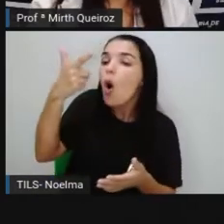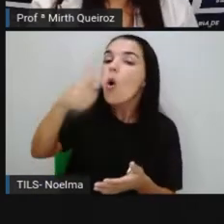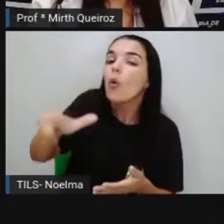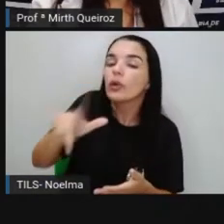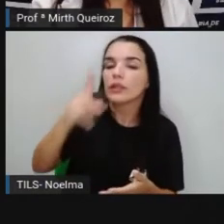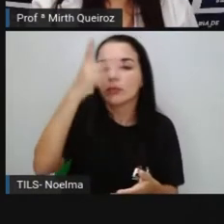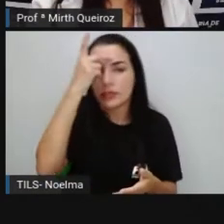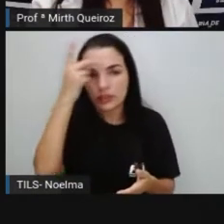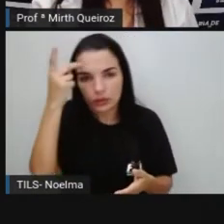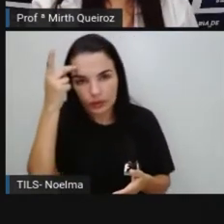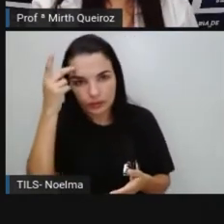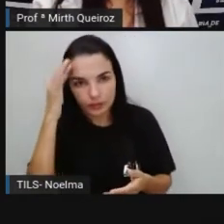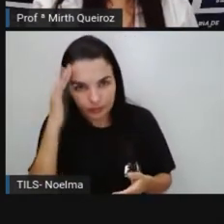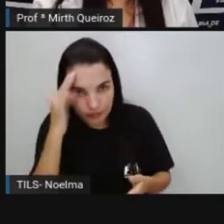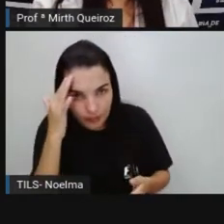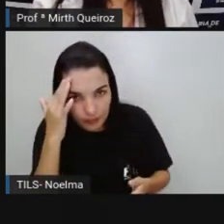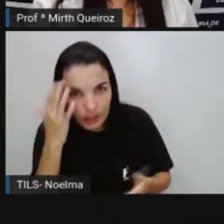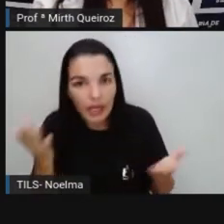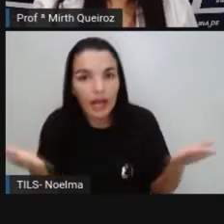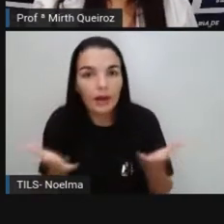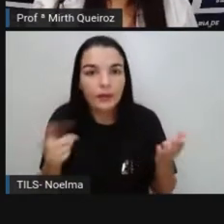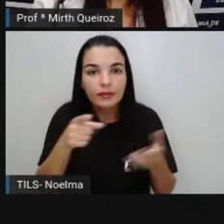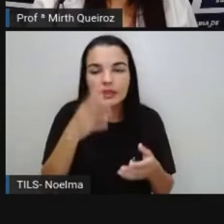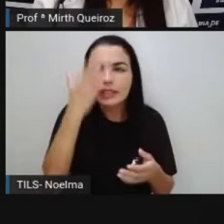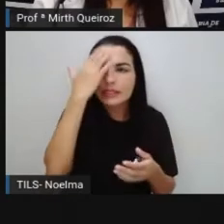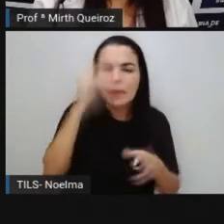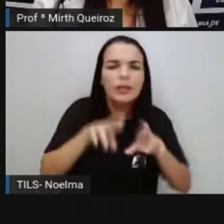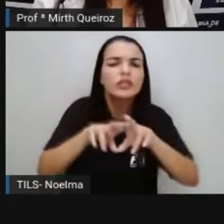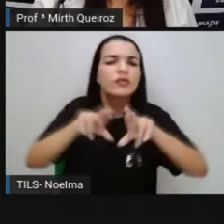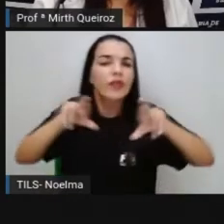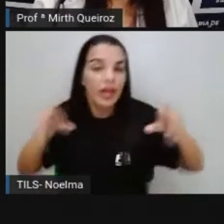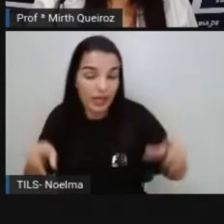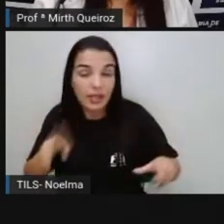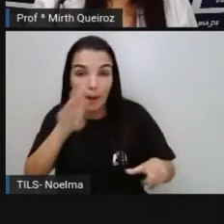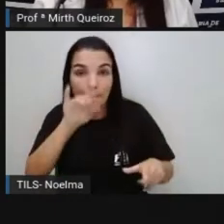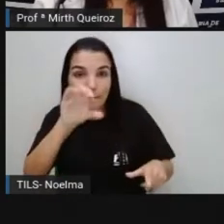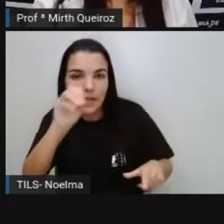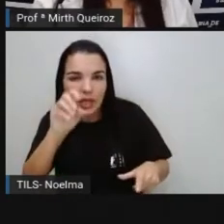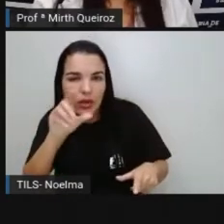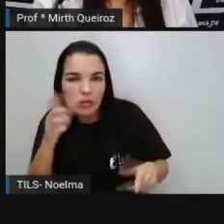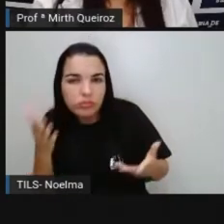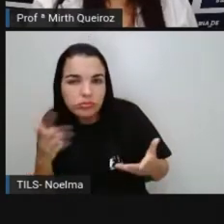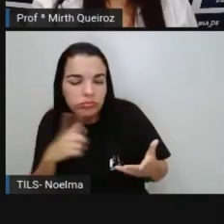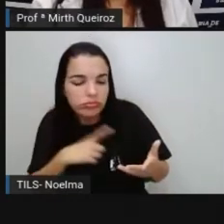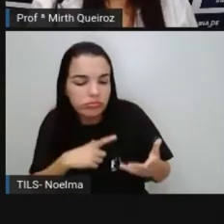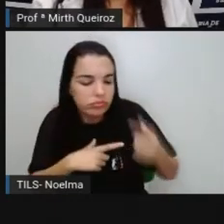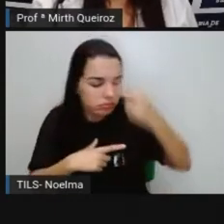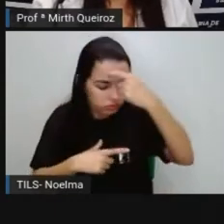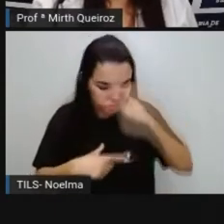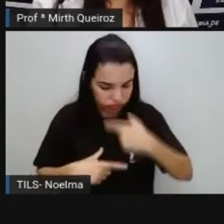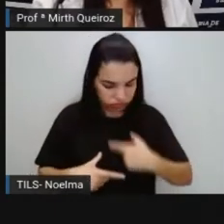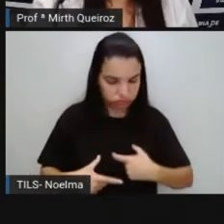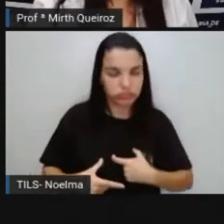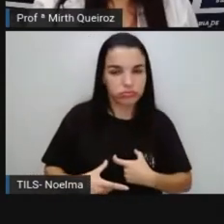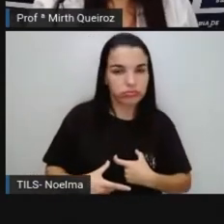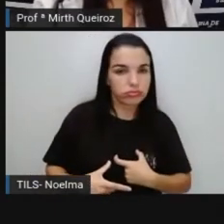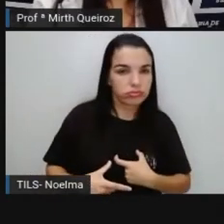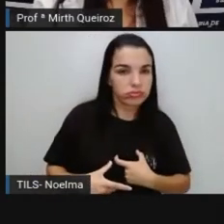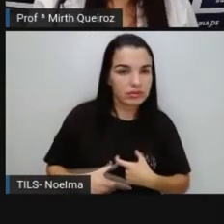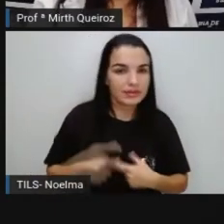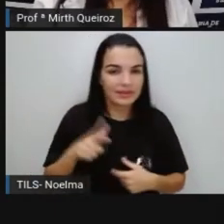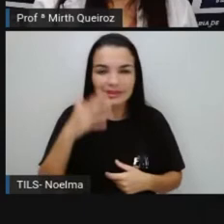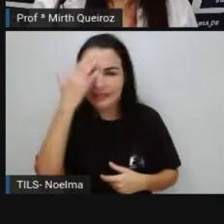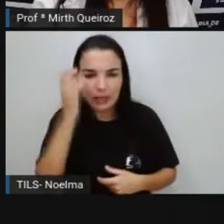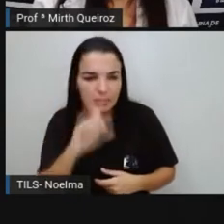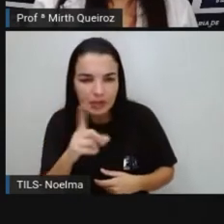outra pessoa. Certo? Então, vocês sabem a diferença de biografia e autobiografia? Se